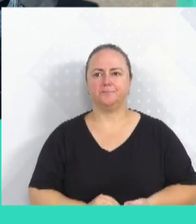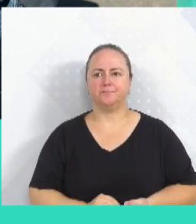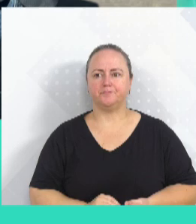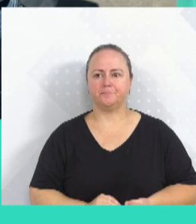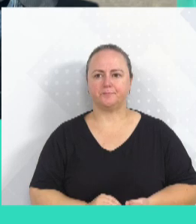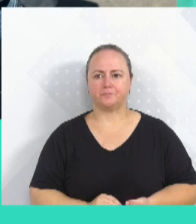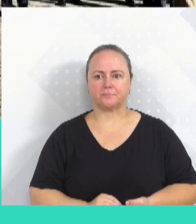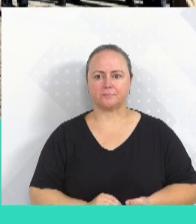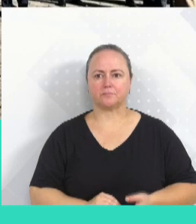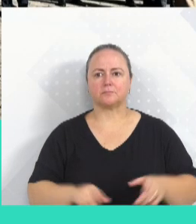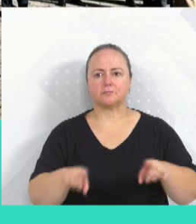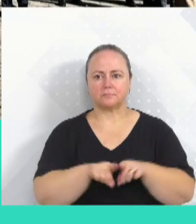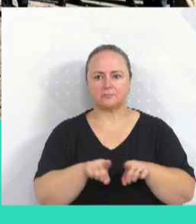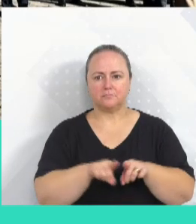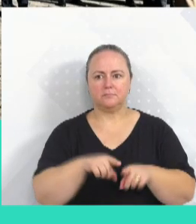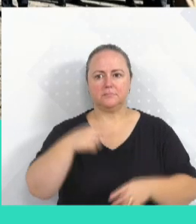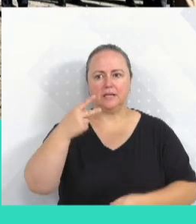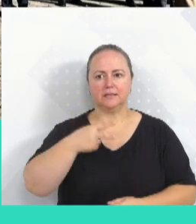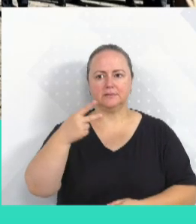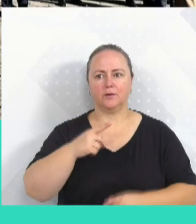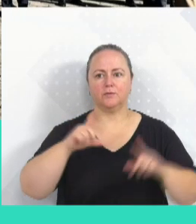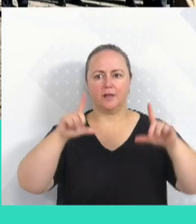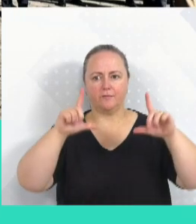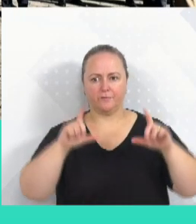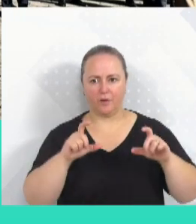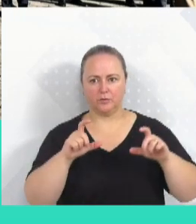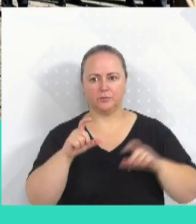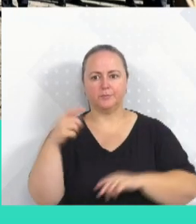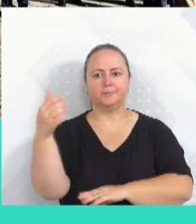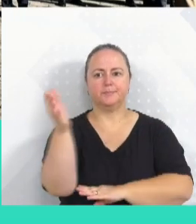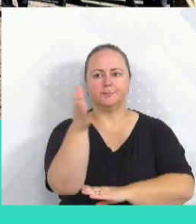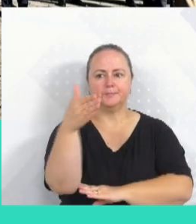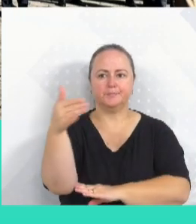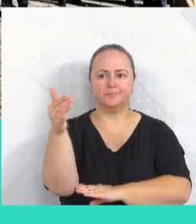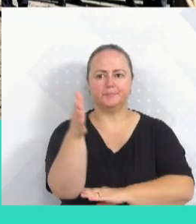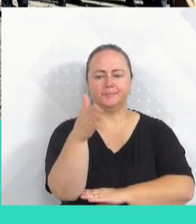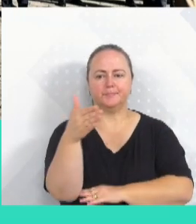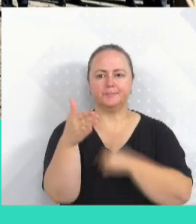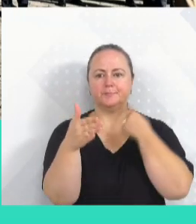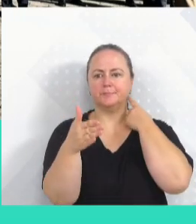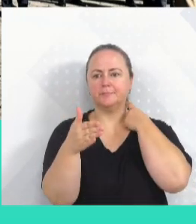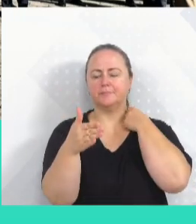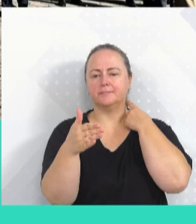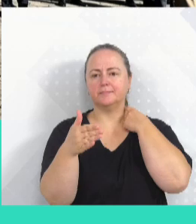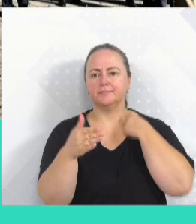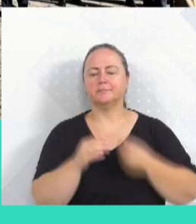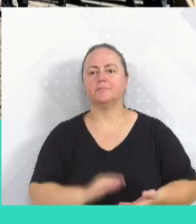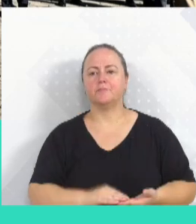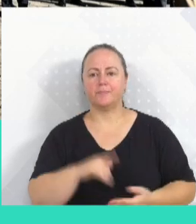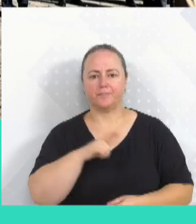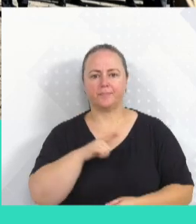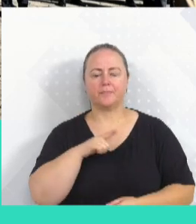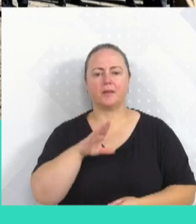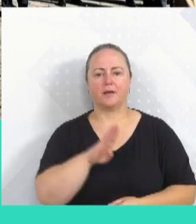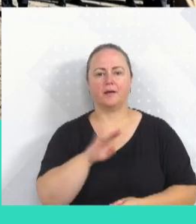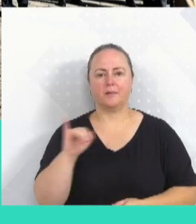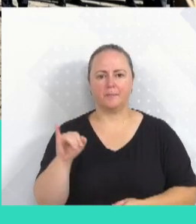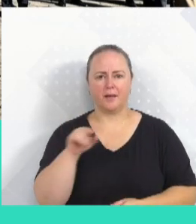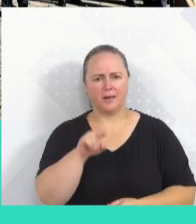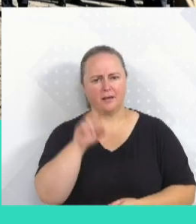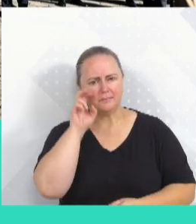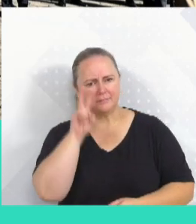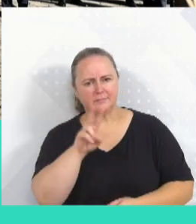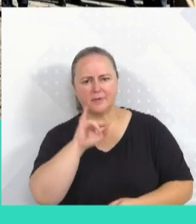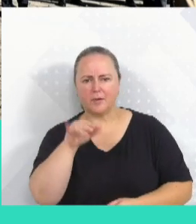o hasteamento aqui da nossa bandeira, que acompanhei o general também hoje, no nosso mini 23BI, porque quem não teve a oportunidade de ver ainda,